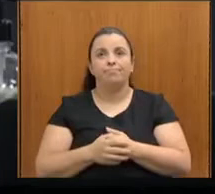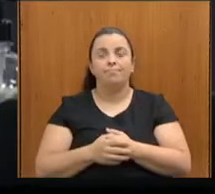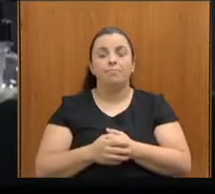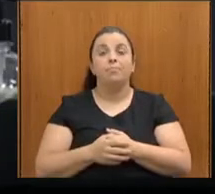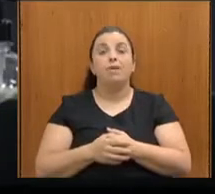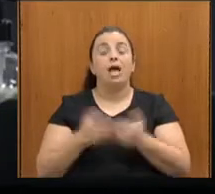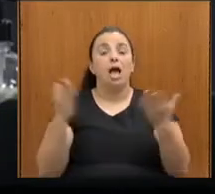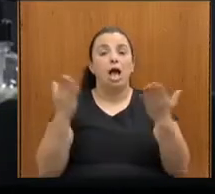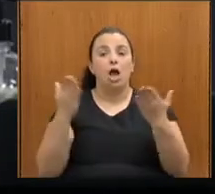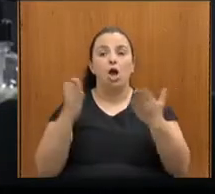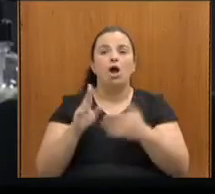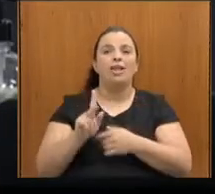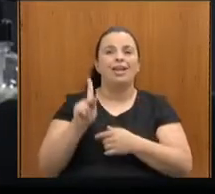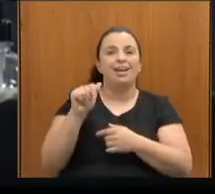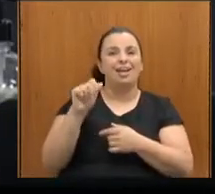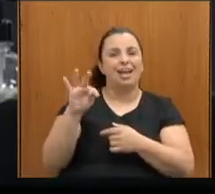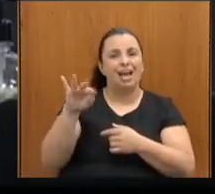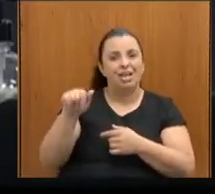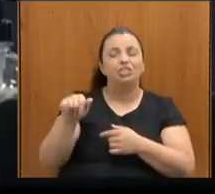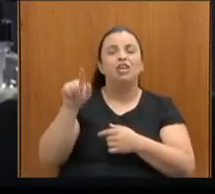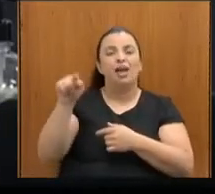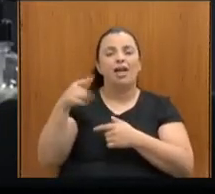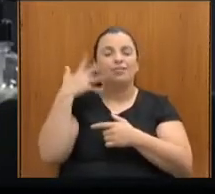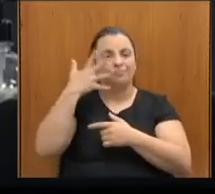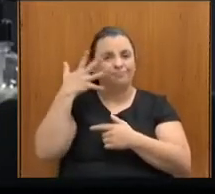Ferraz, que já está aqui conosco, né,